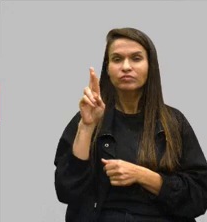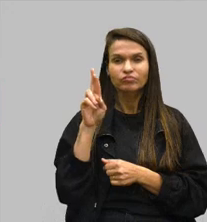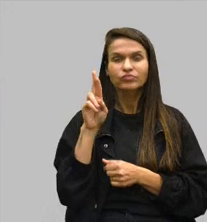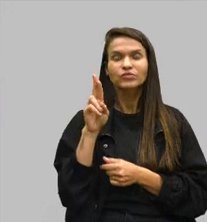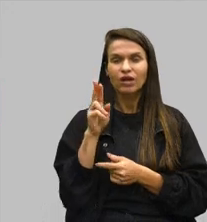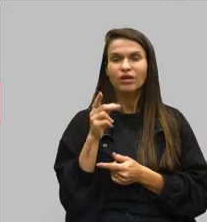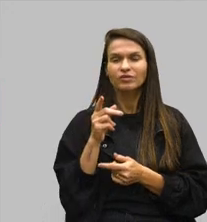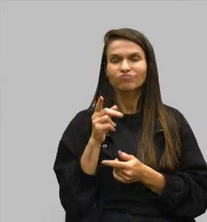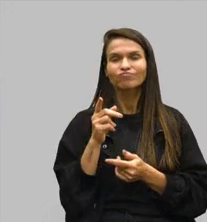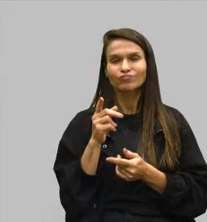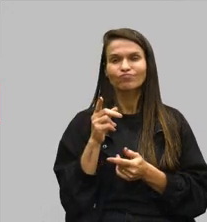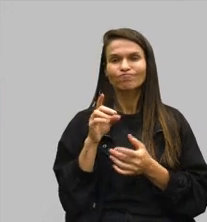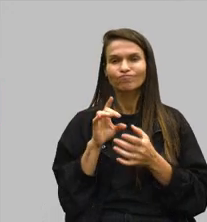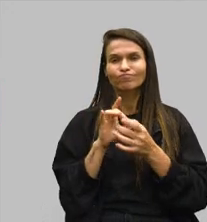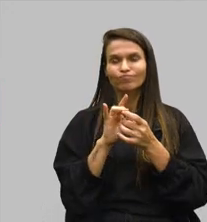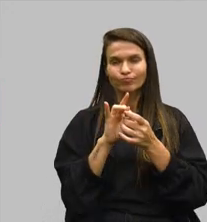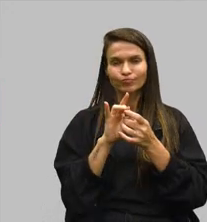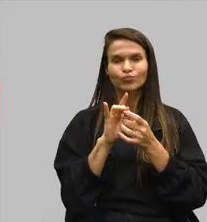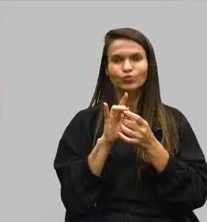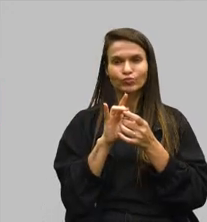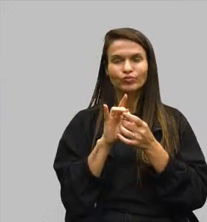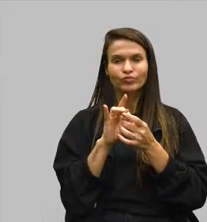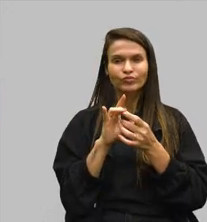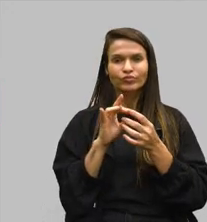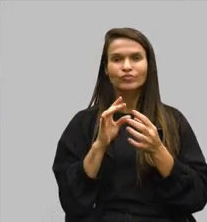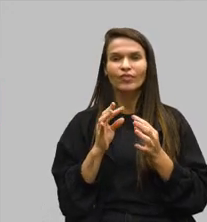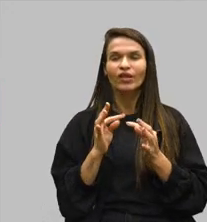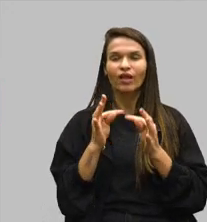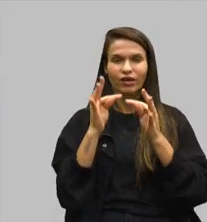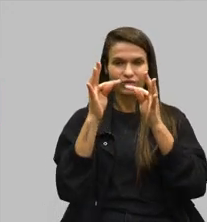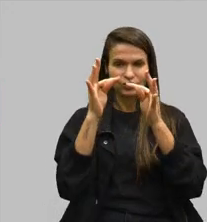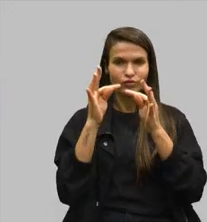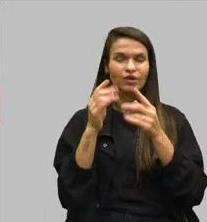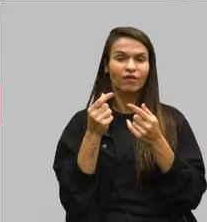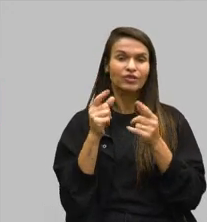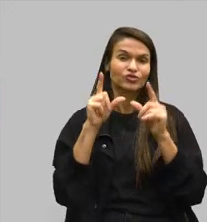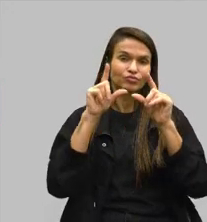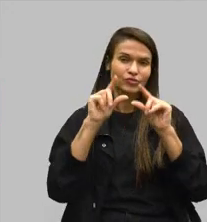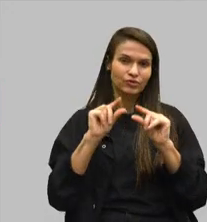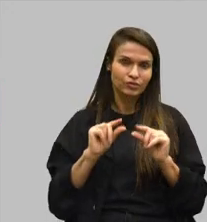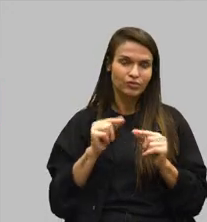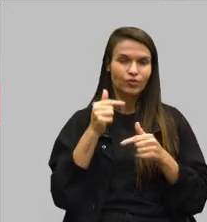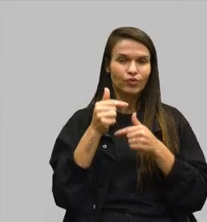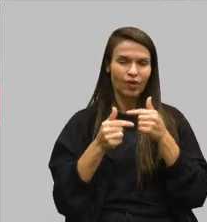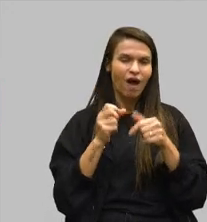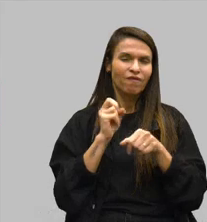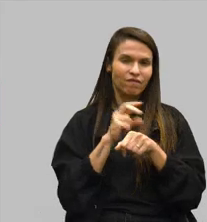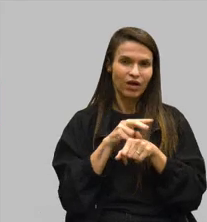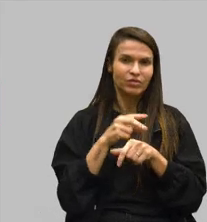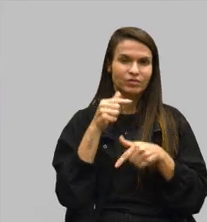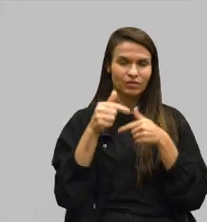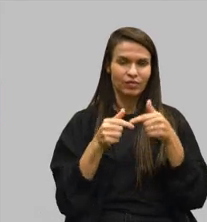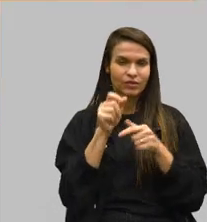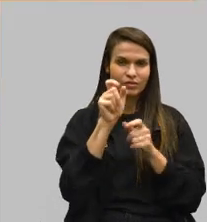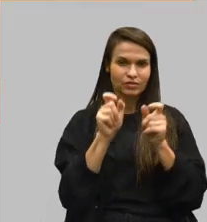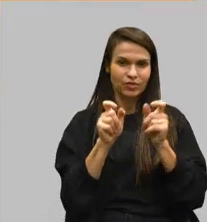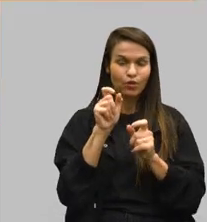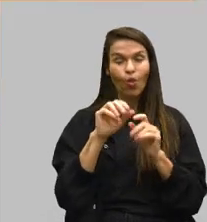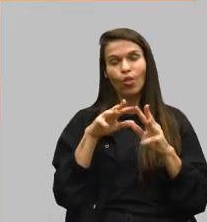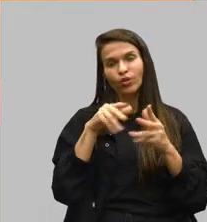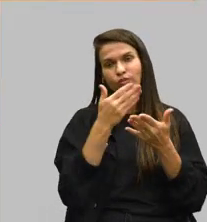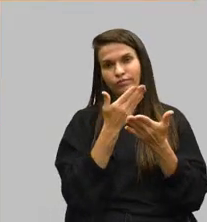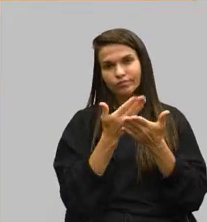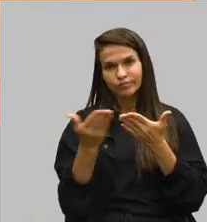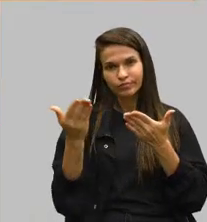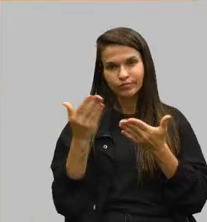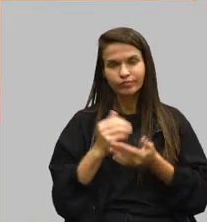mecanizando e vai diminuir o emprego dessas pessoas. Então, todos perdem, essa é a verdade. Muito obrigado. Ok, eu